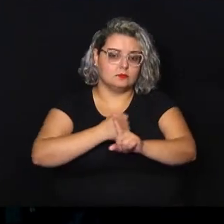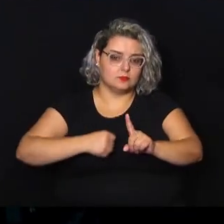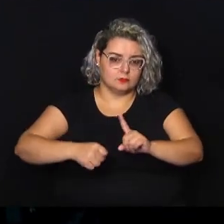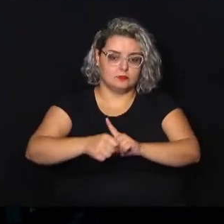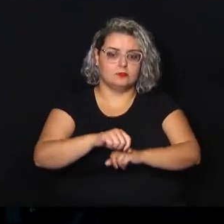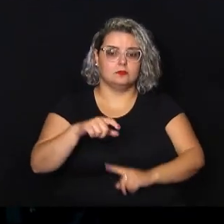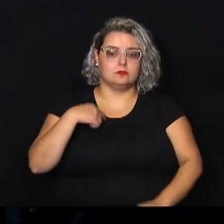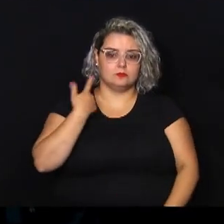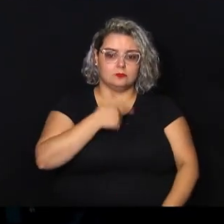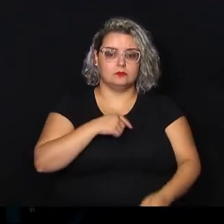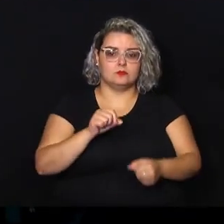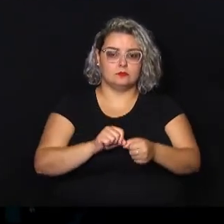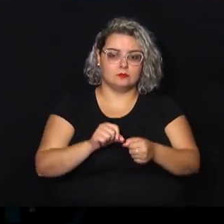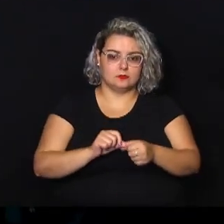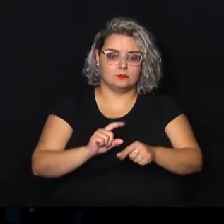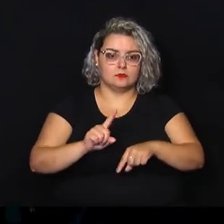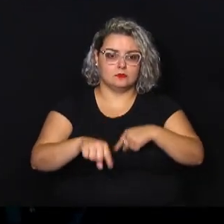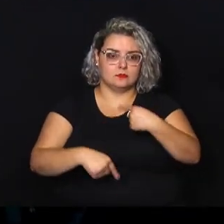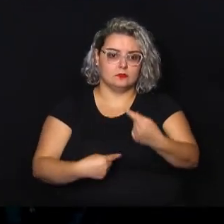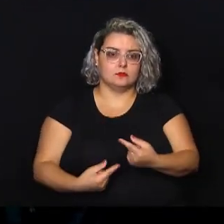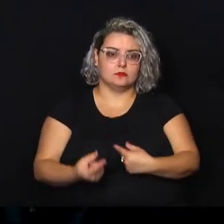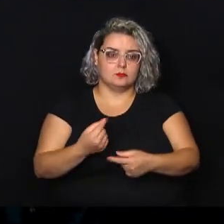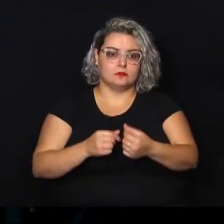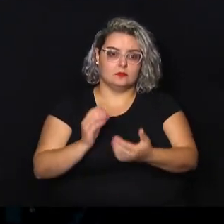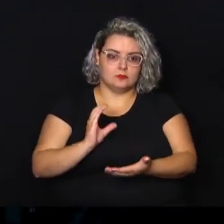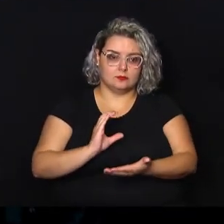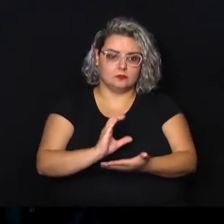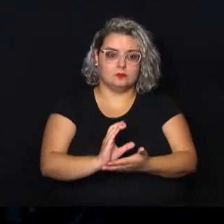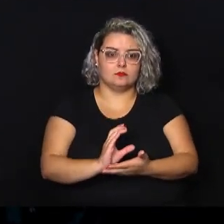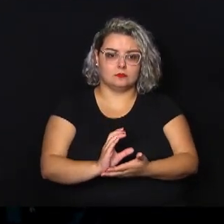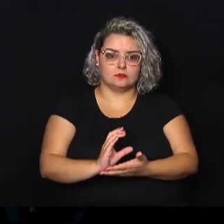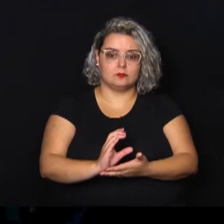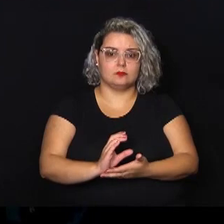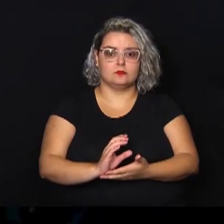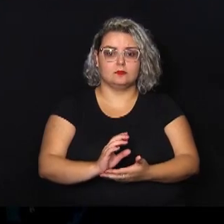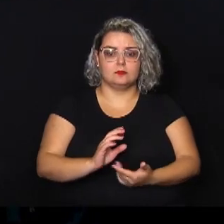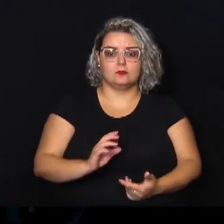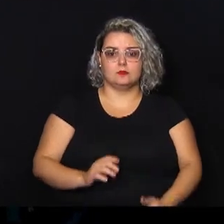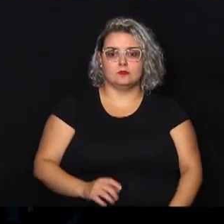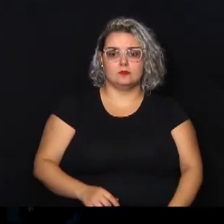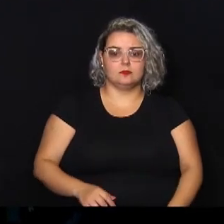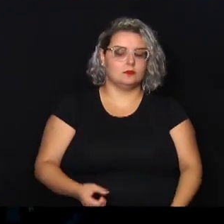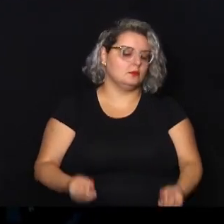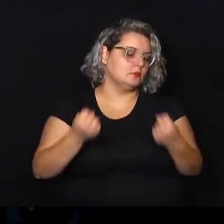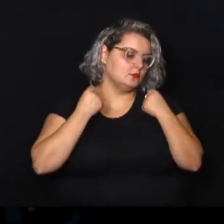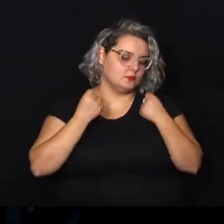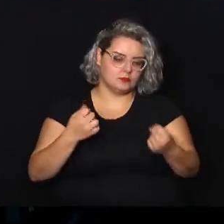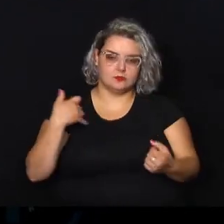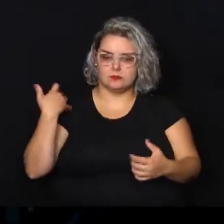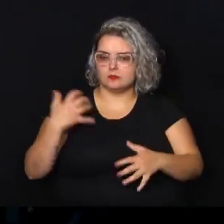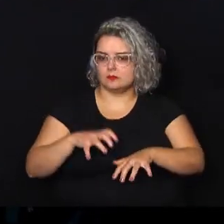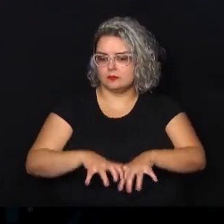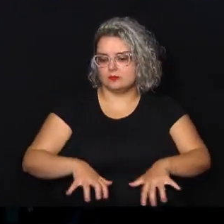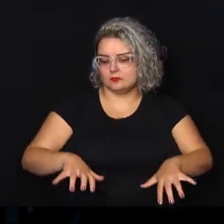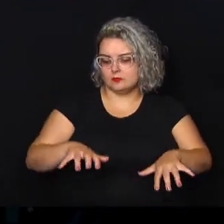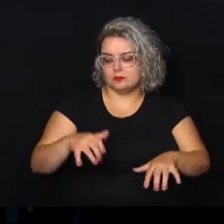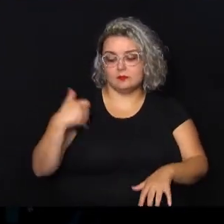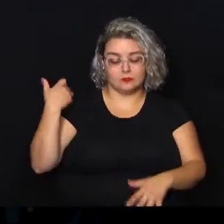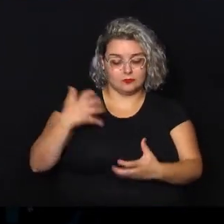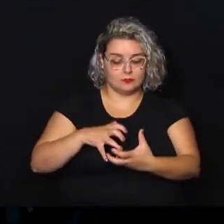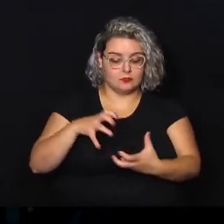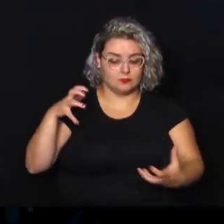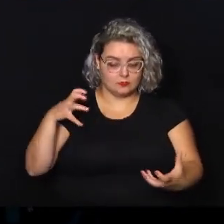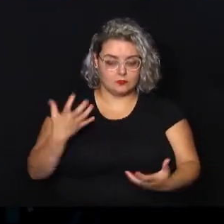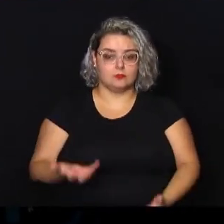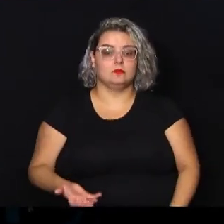fizemos outras emendas onde nós estamos destinando academia para terceira idade, areninha para juventude,